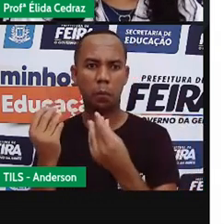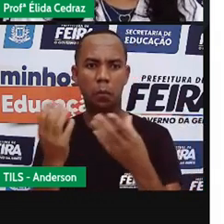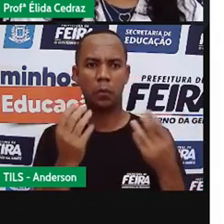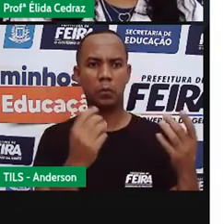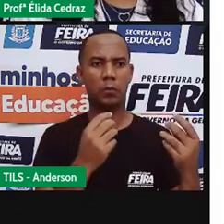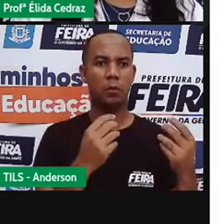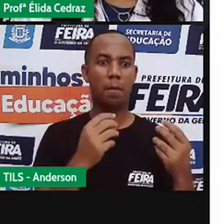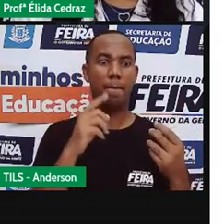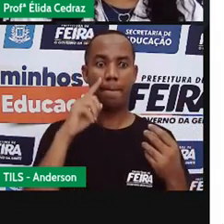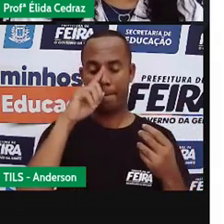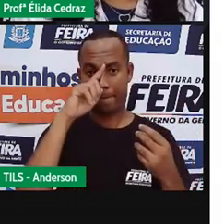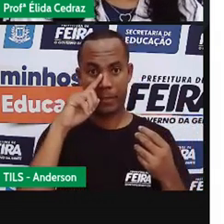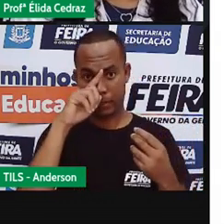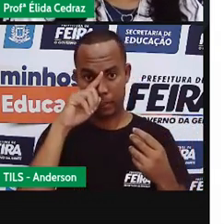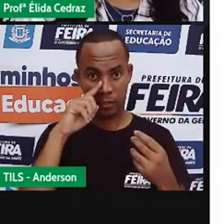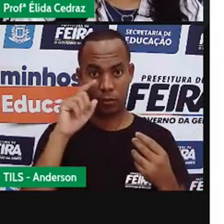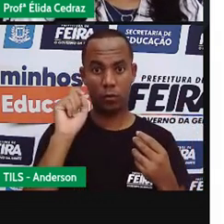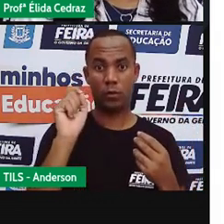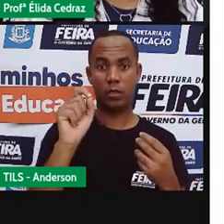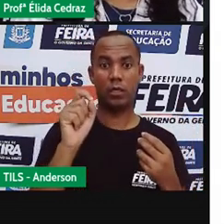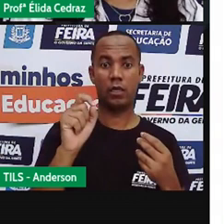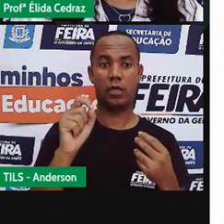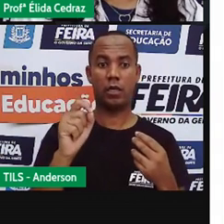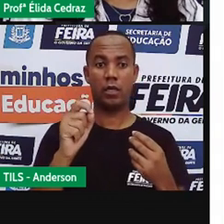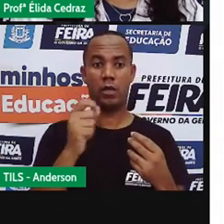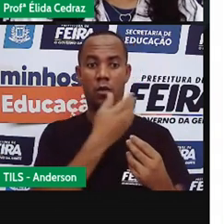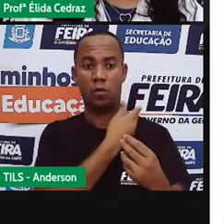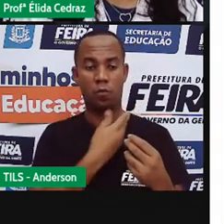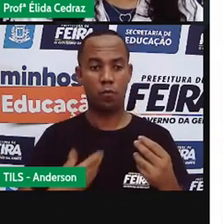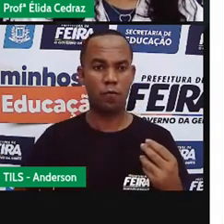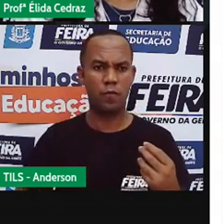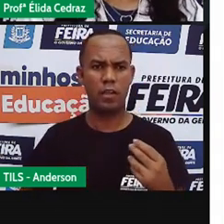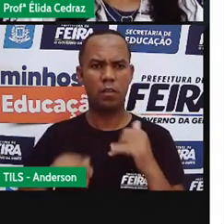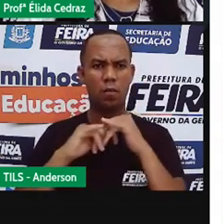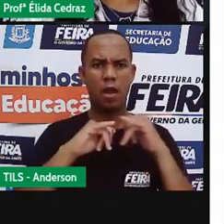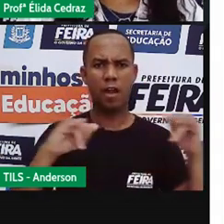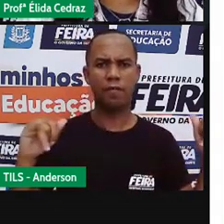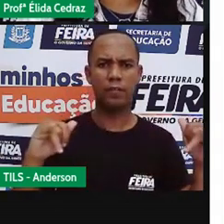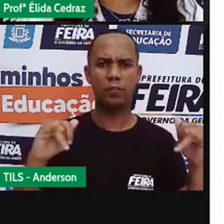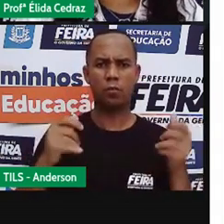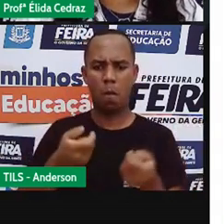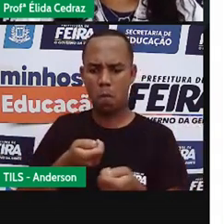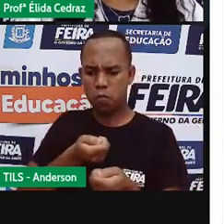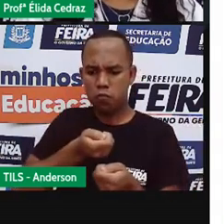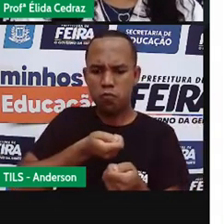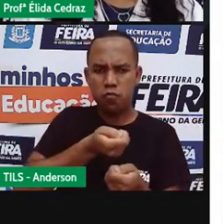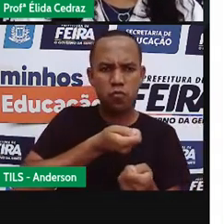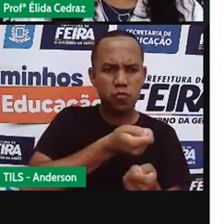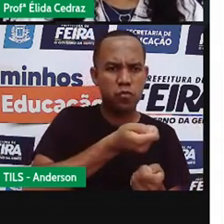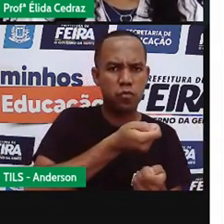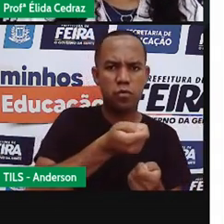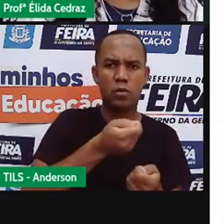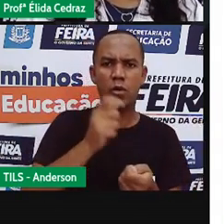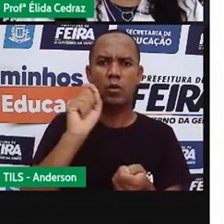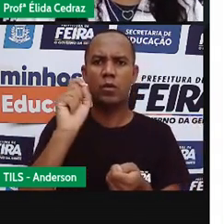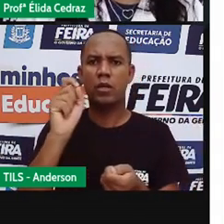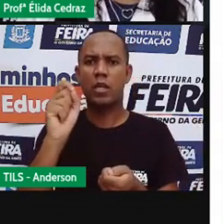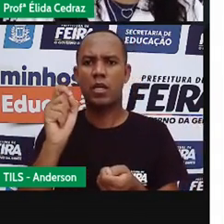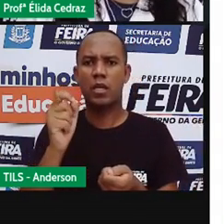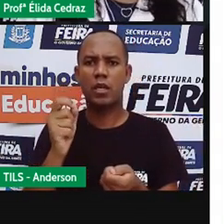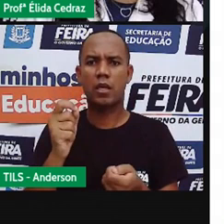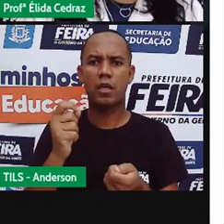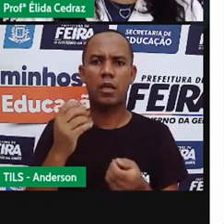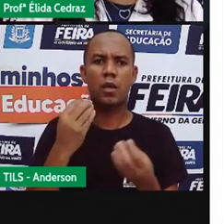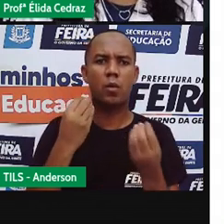é tão desesperadora que as autoridades já cogitaram usar na palma e para ratos, apelido que ganhou um